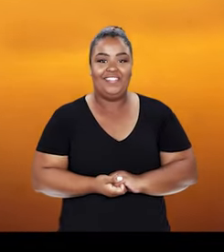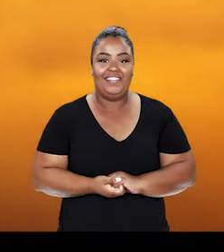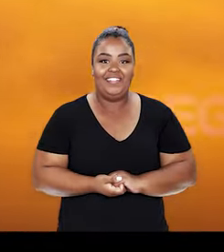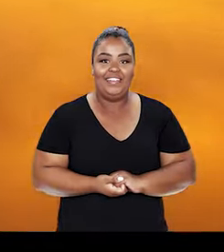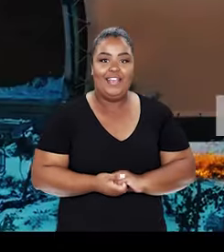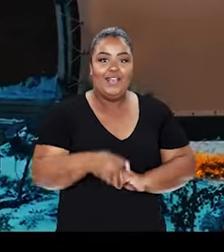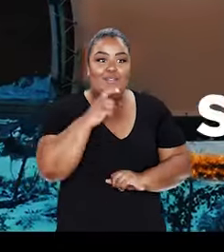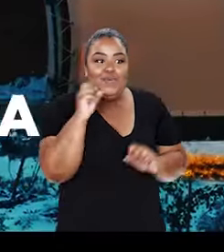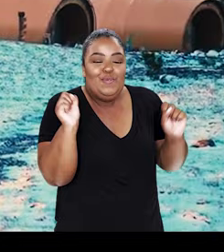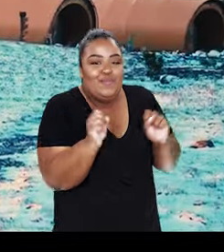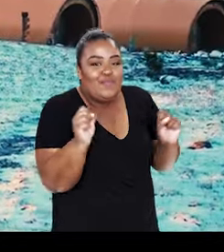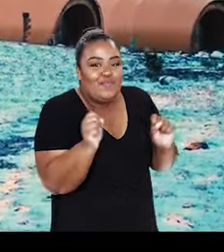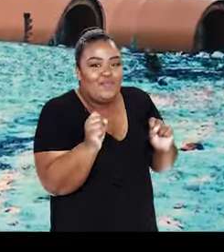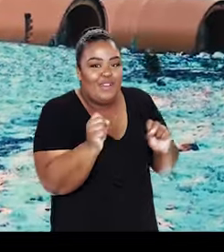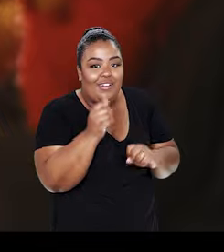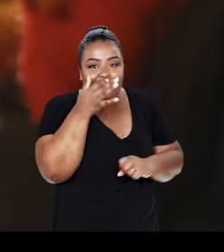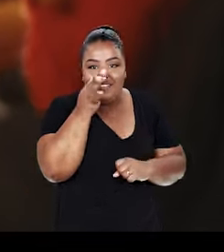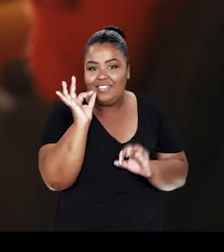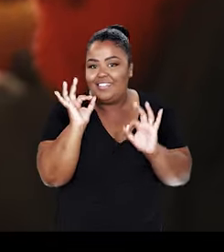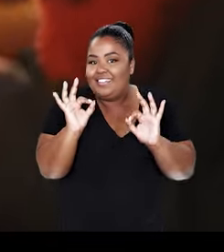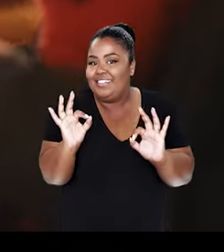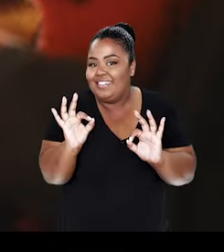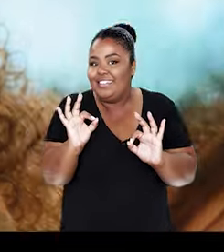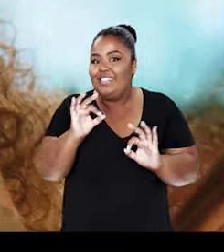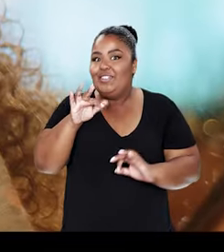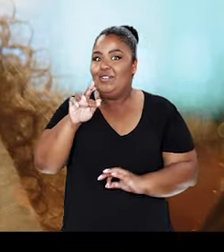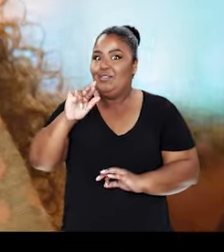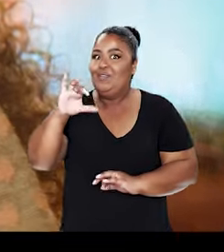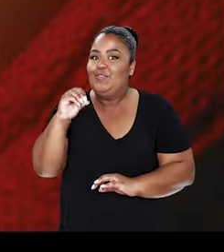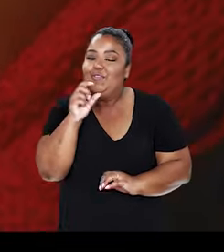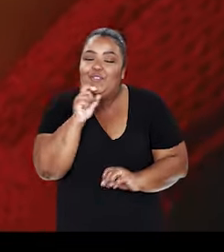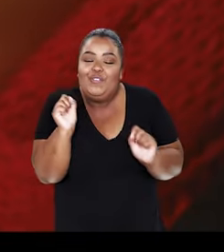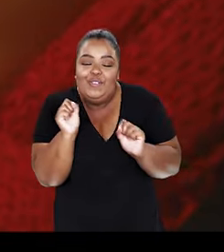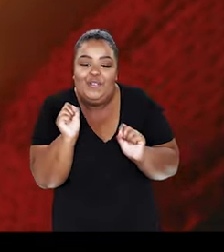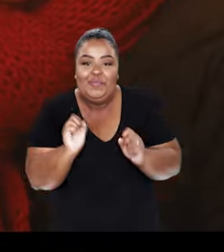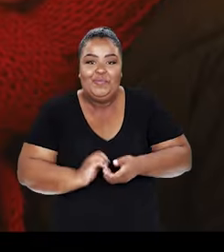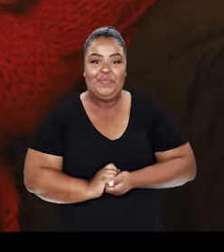Do inverno. E do charme do frio.